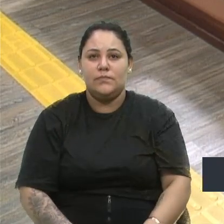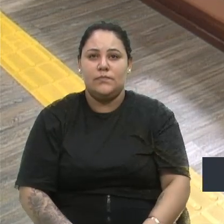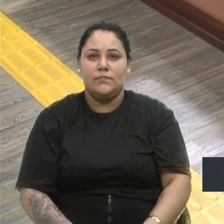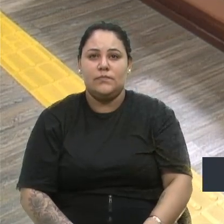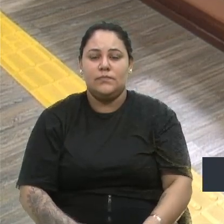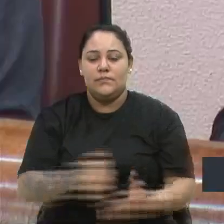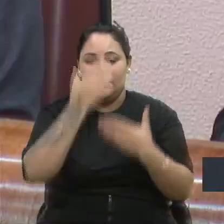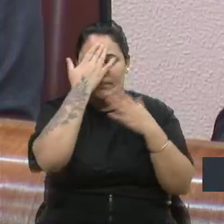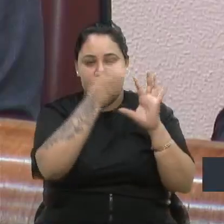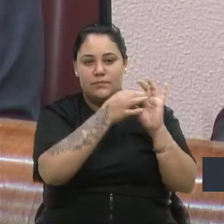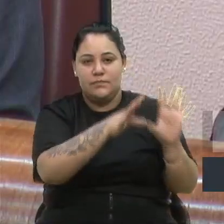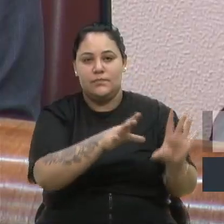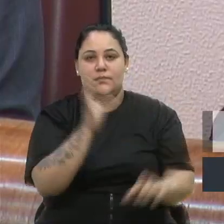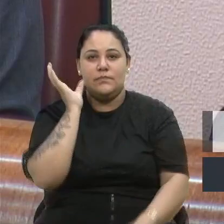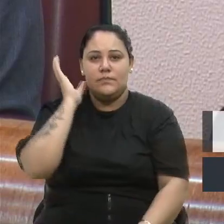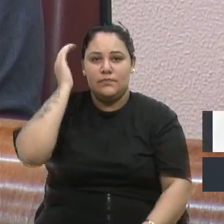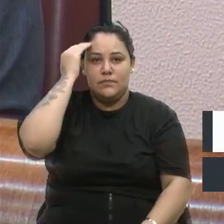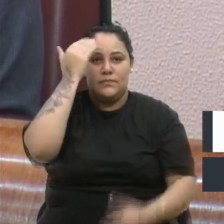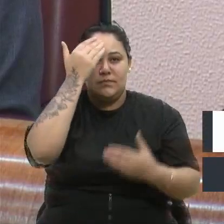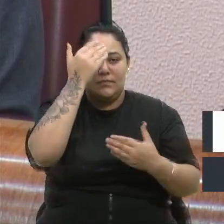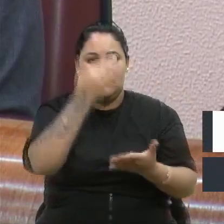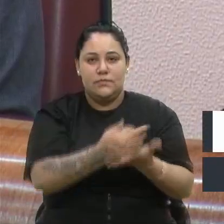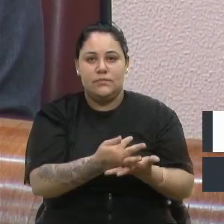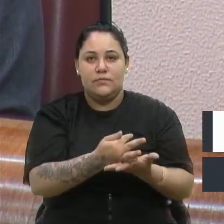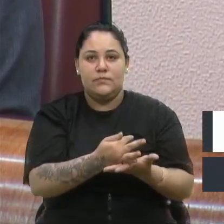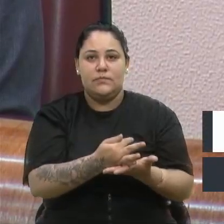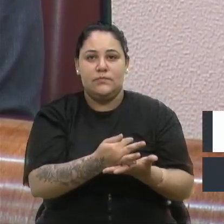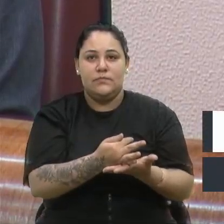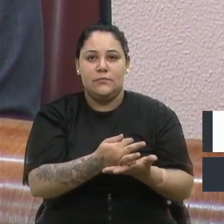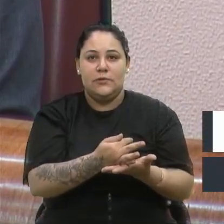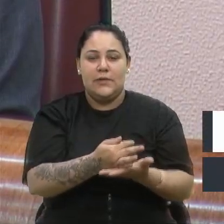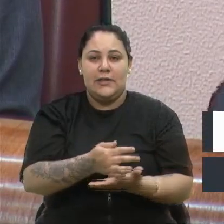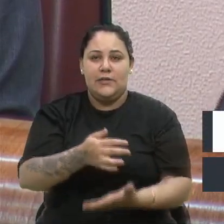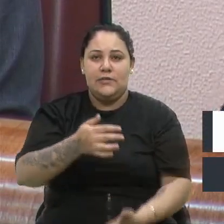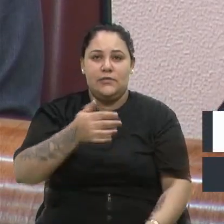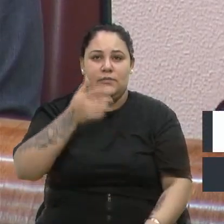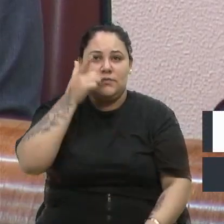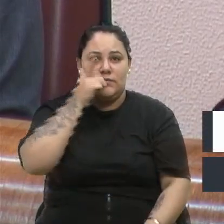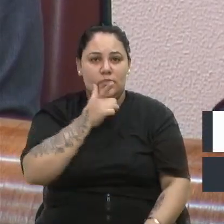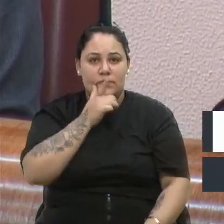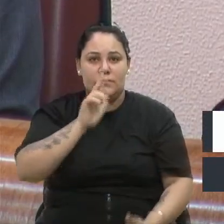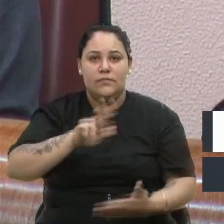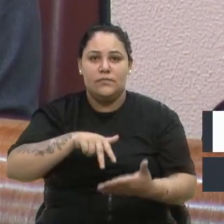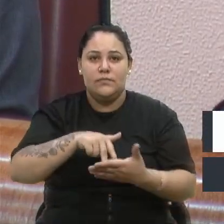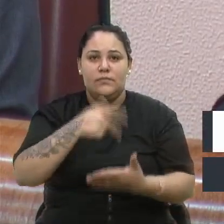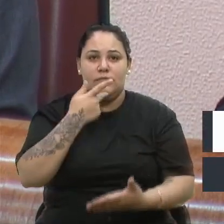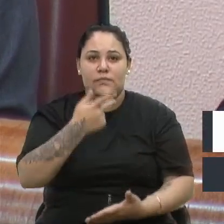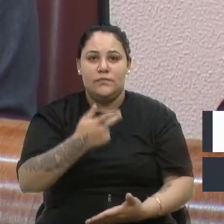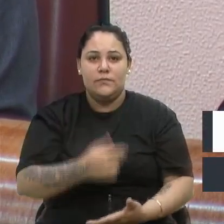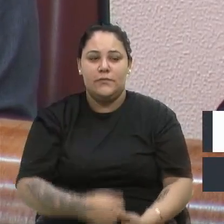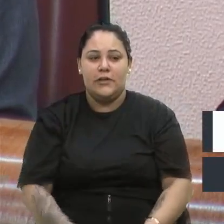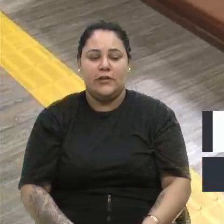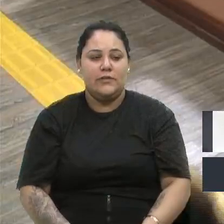Agradeço a irmão Felipe João Grêmio Maia, ausente. Lucas Carinhato, com a palavra na tribuna.